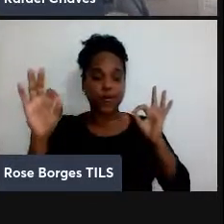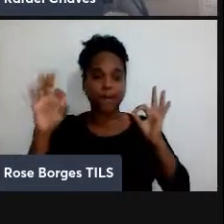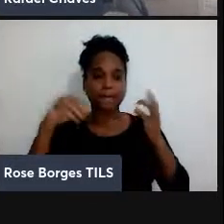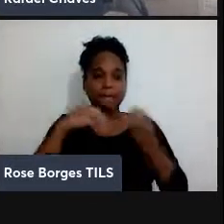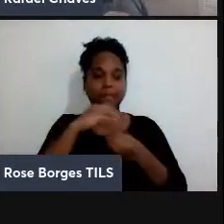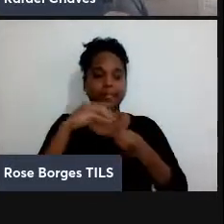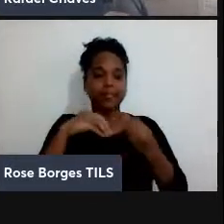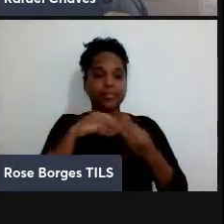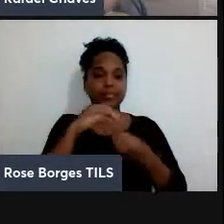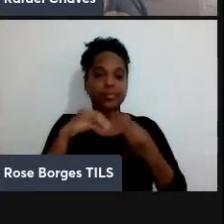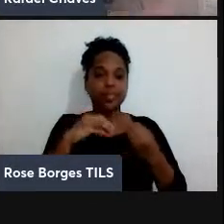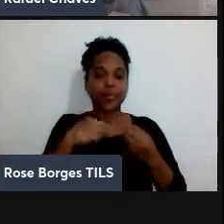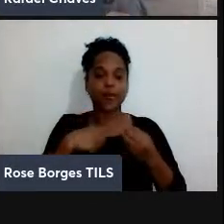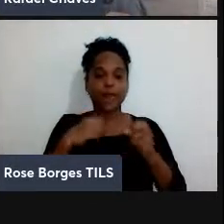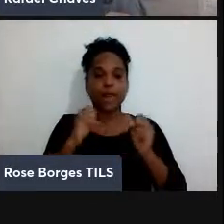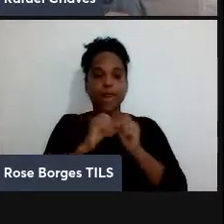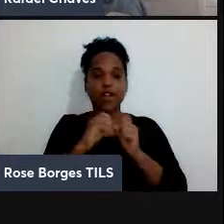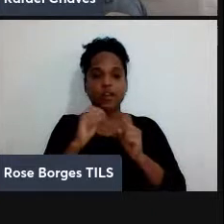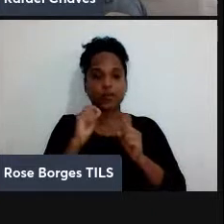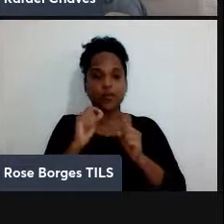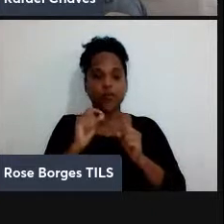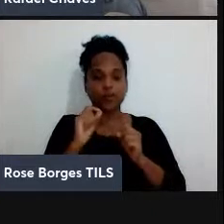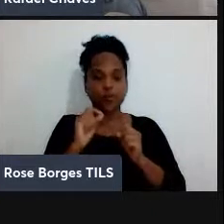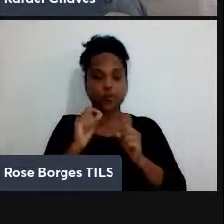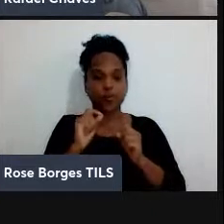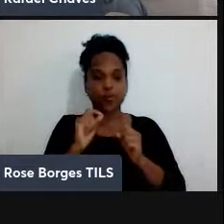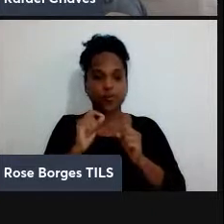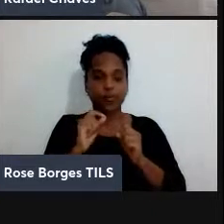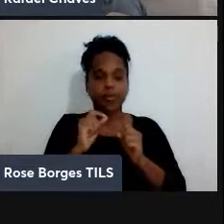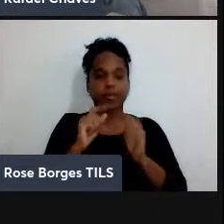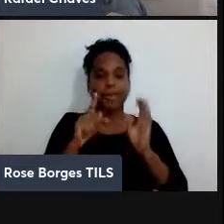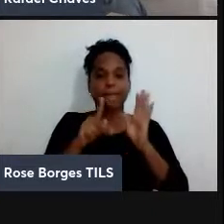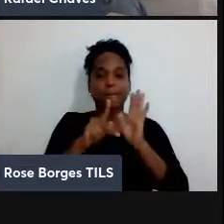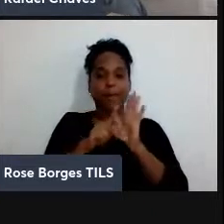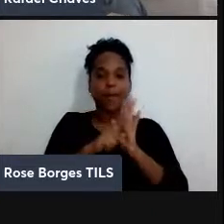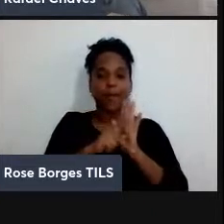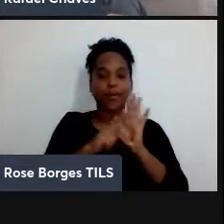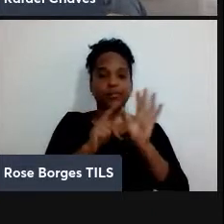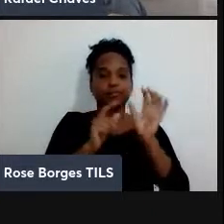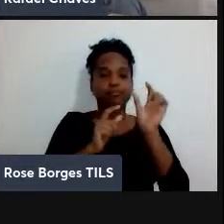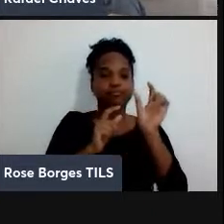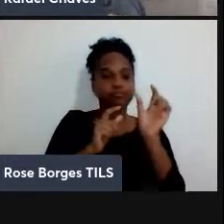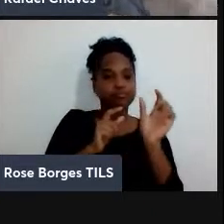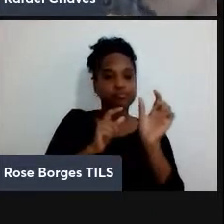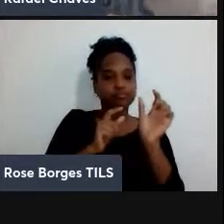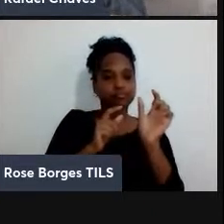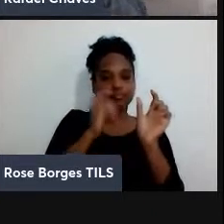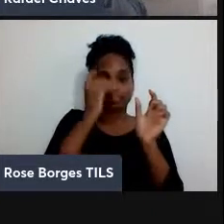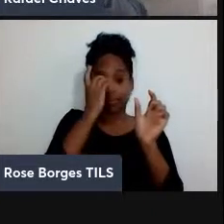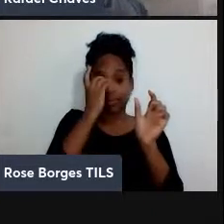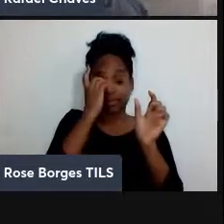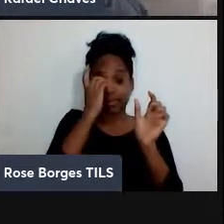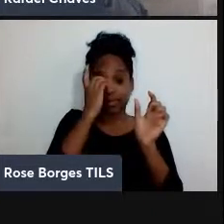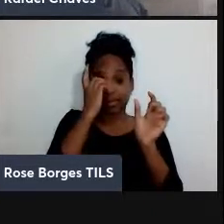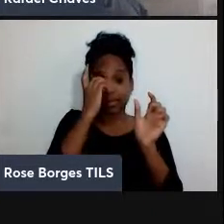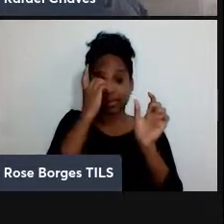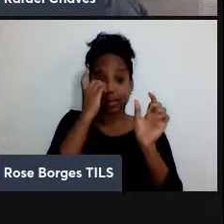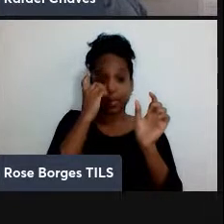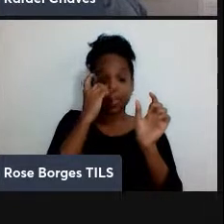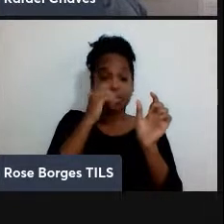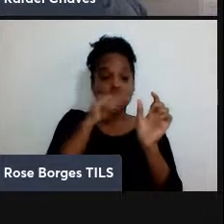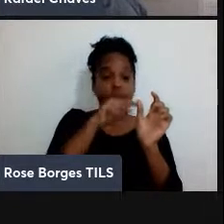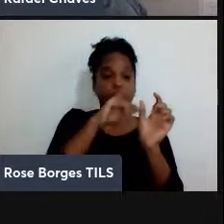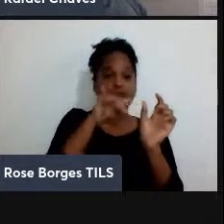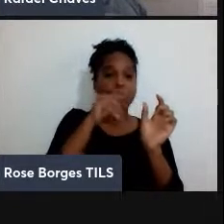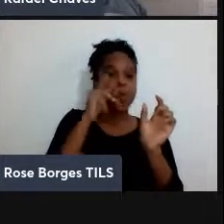Então, o que eu faço? Eu coloco estações aqui intermediárias, coloco uma estação ali, por exemplo, em João Pessoa, outra em